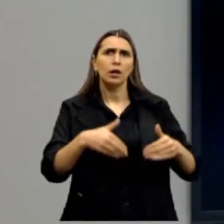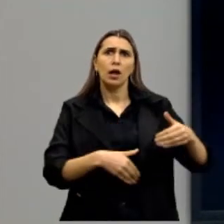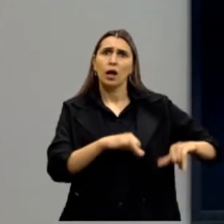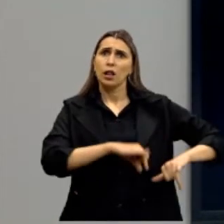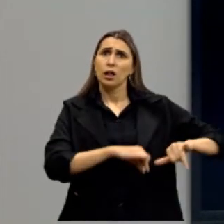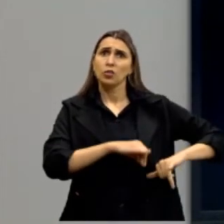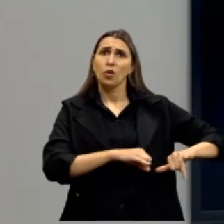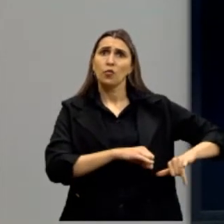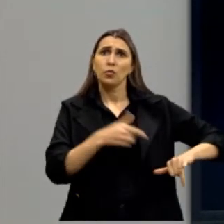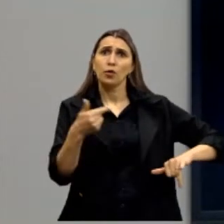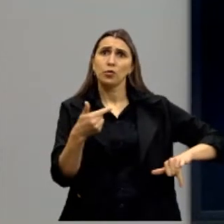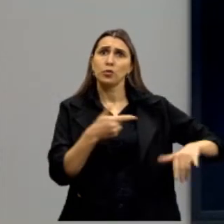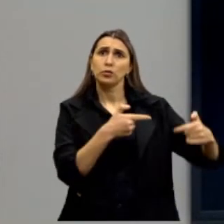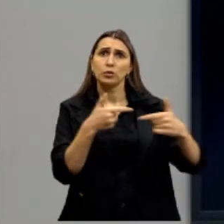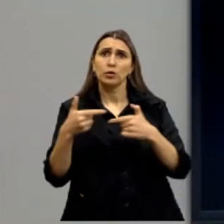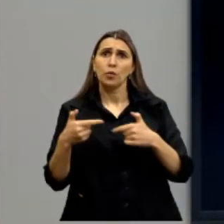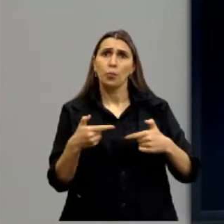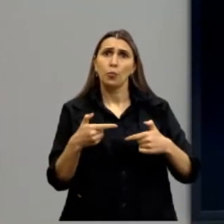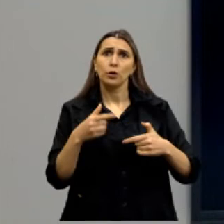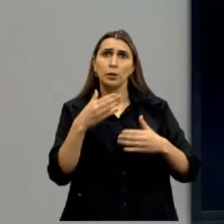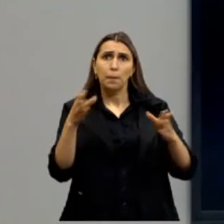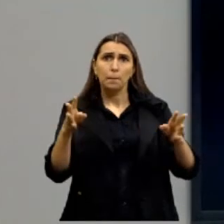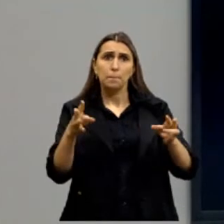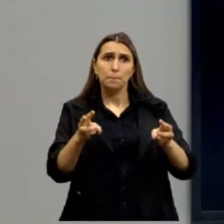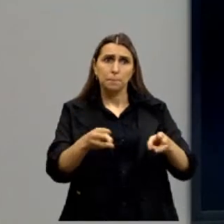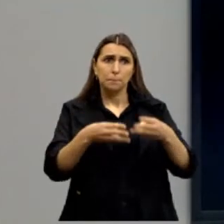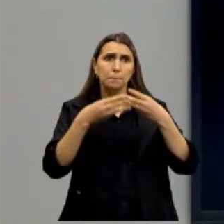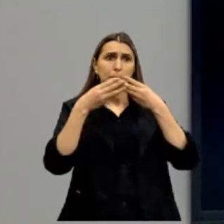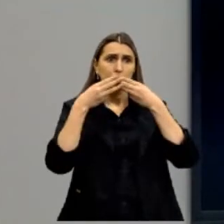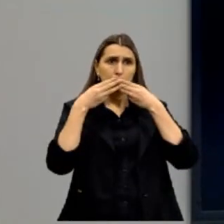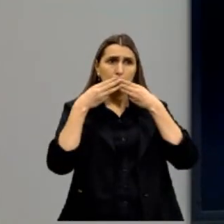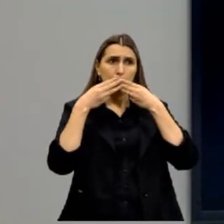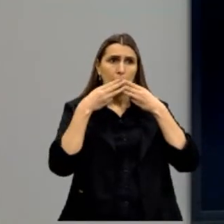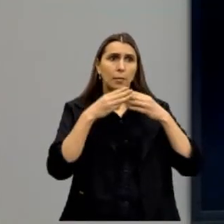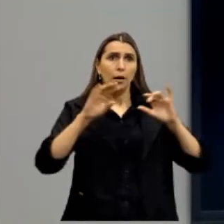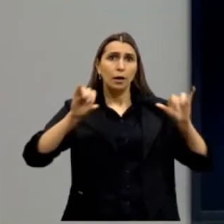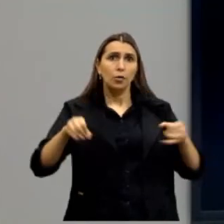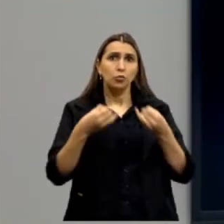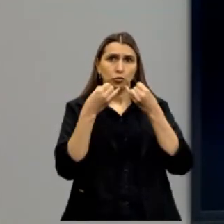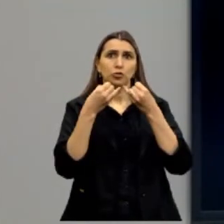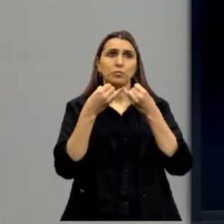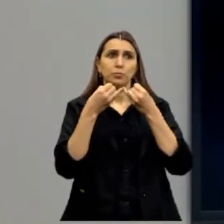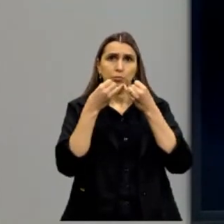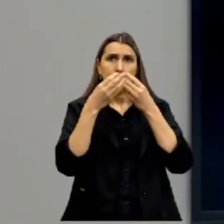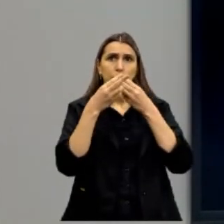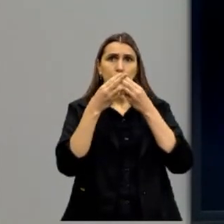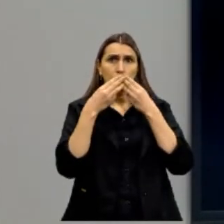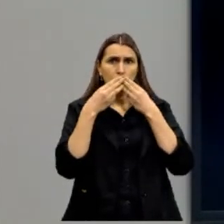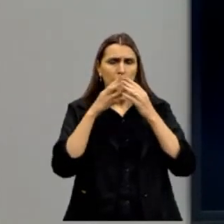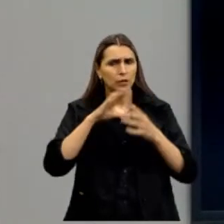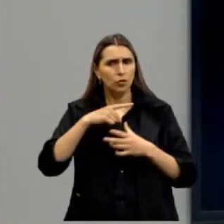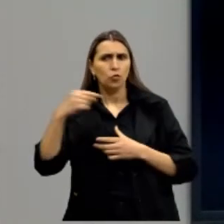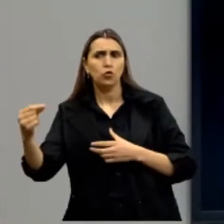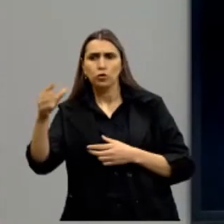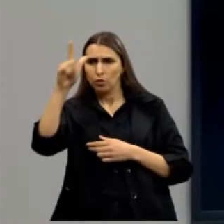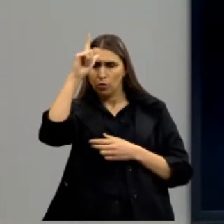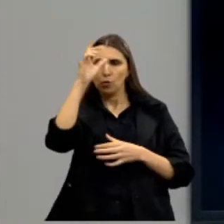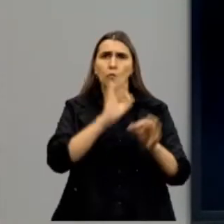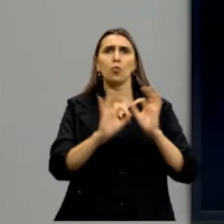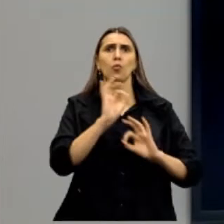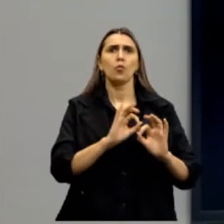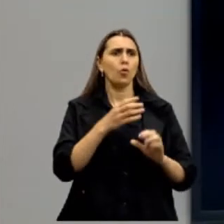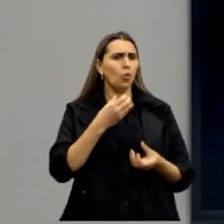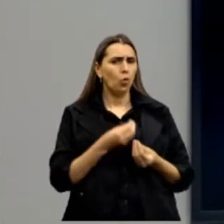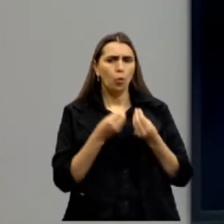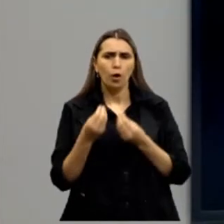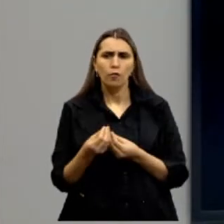Mundial por ser judia. Então, ela sofre, ela tem que fugir da Alemanha. Então, ela diz, como é que eu vou ter uma organização social? Como é que